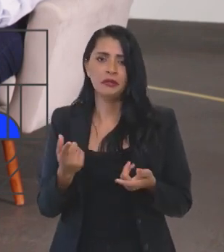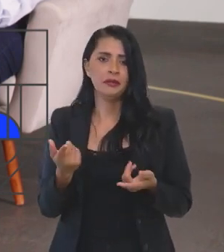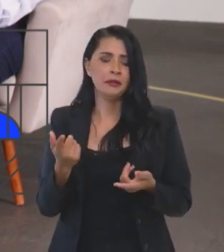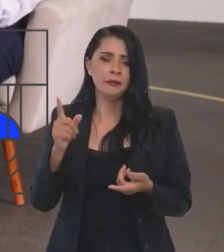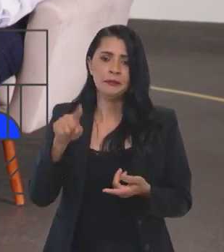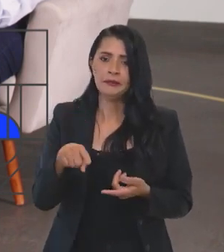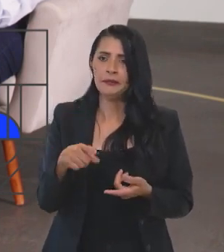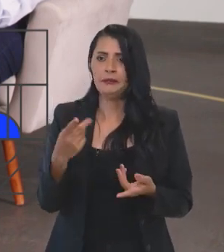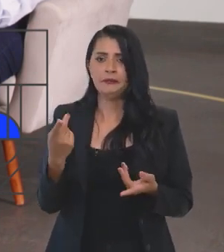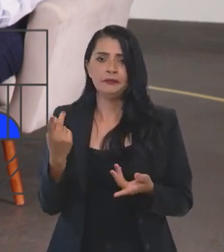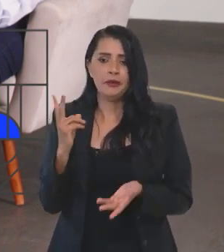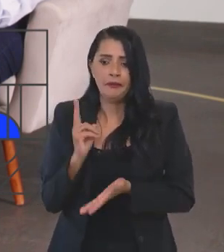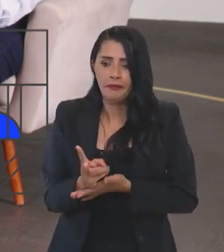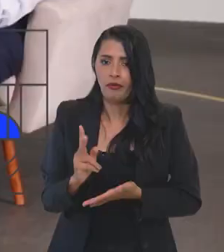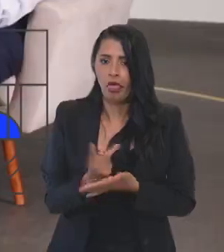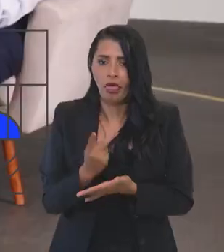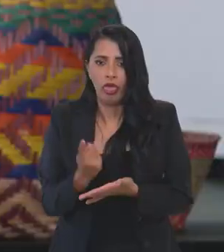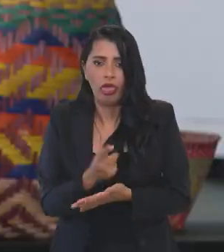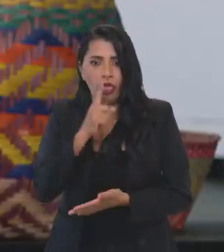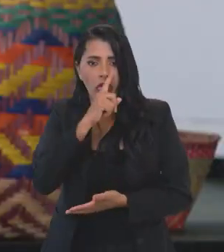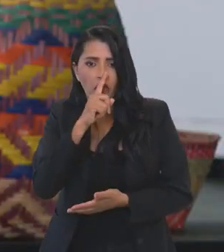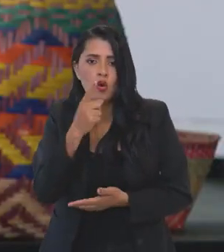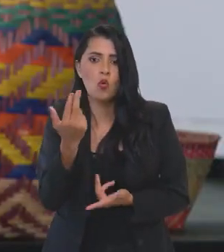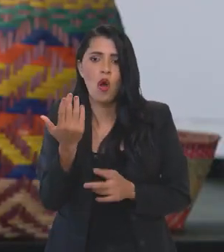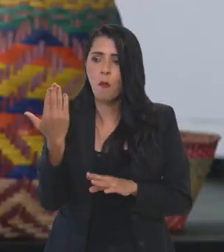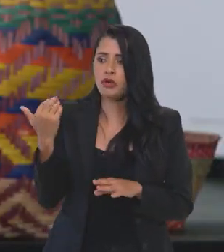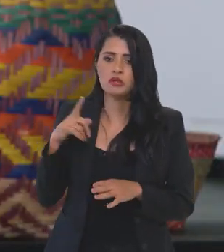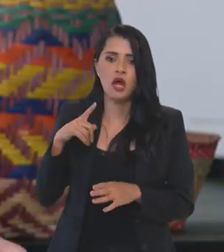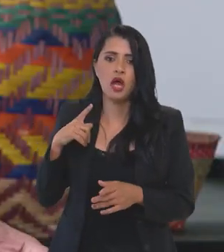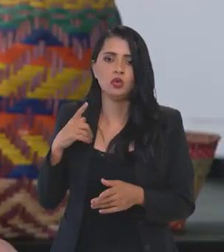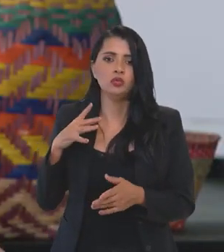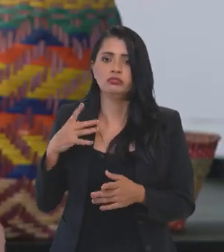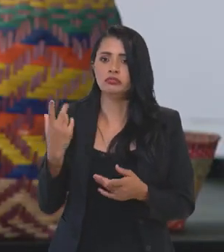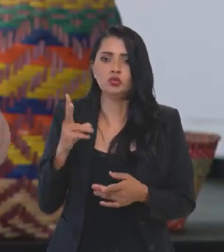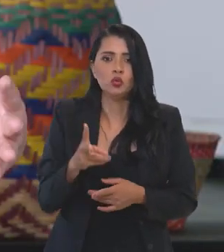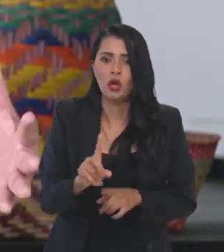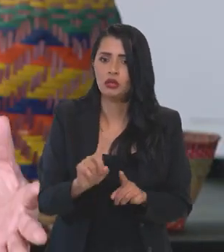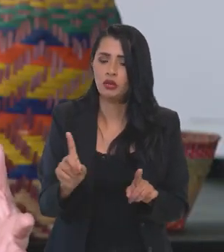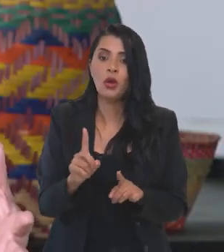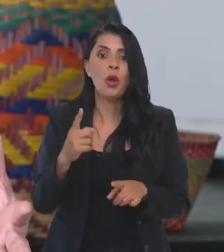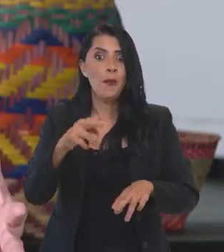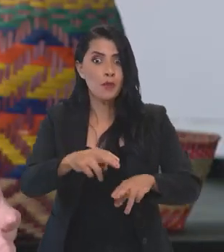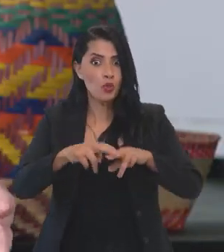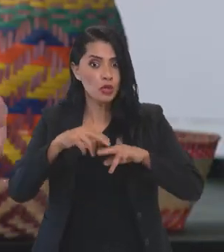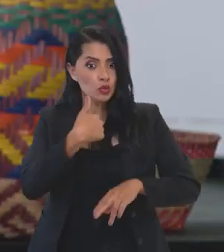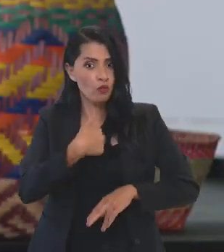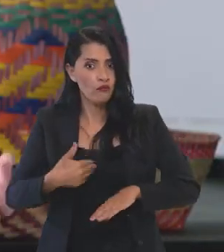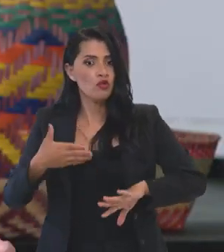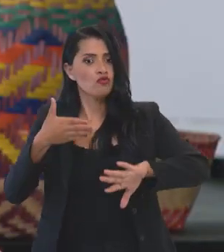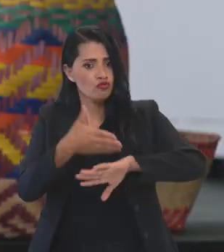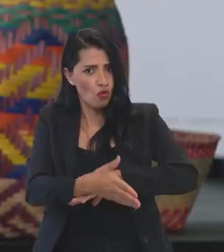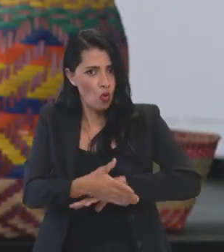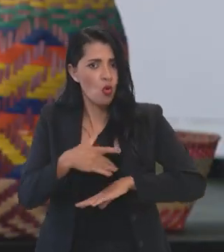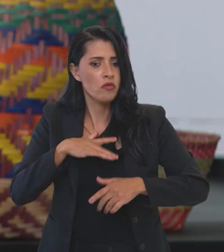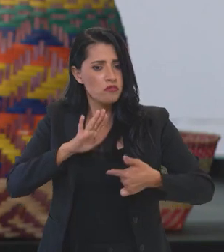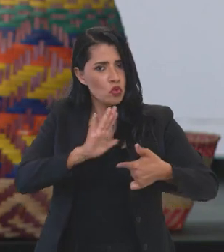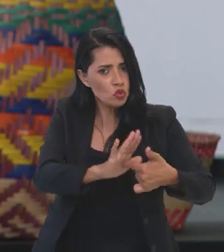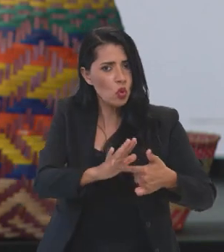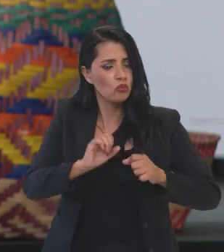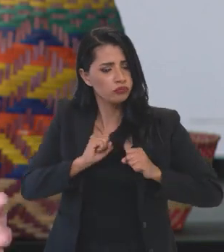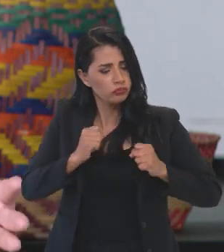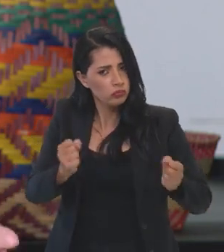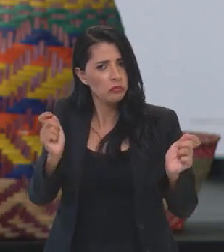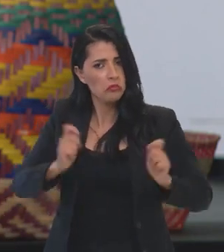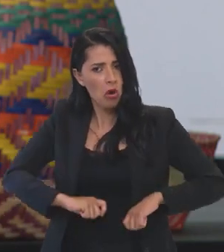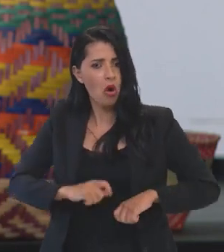cometendo, digamos, os mesmos erros do passado, por isso que o governo foi lá, mostrou a